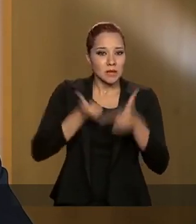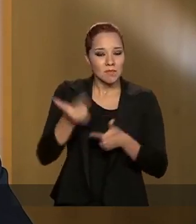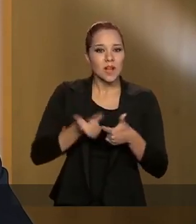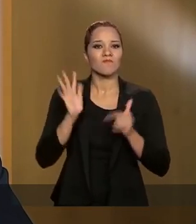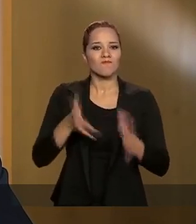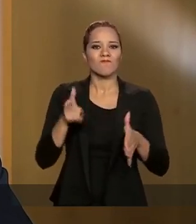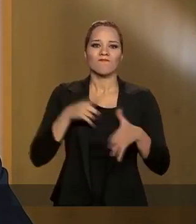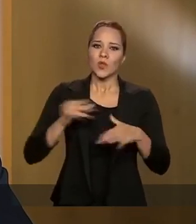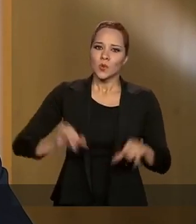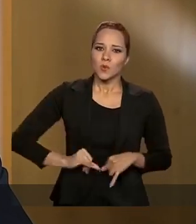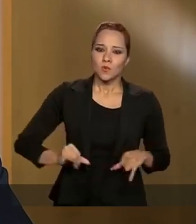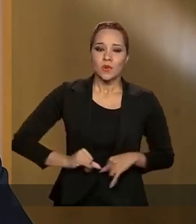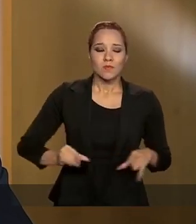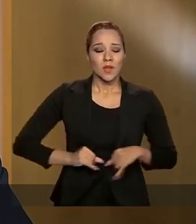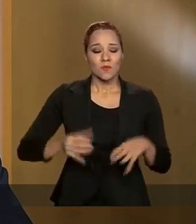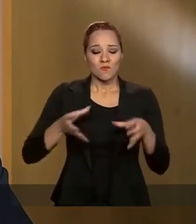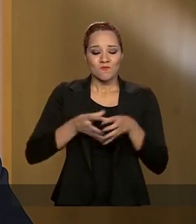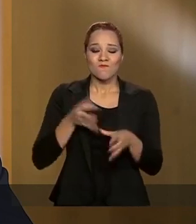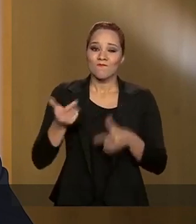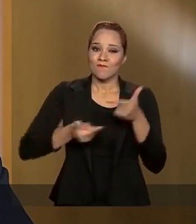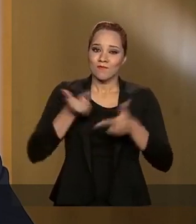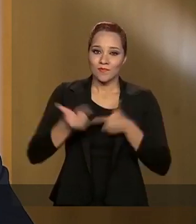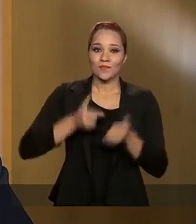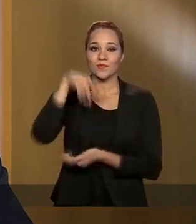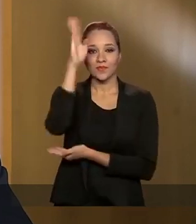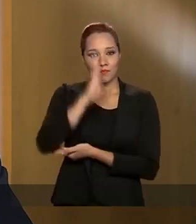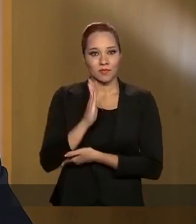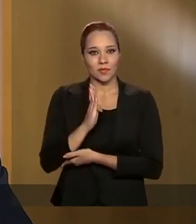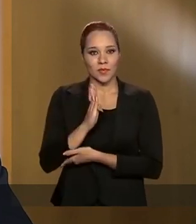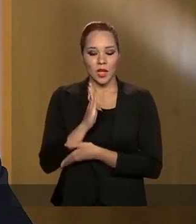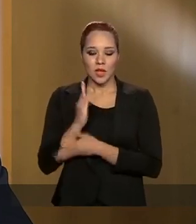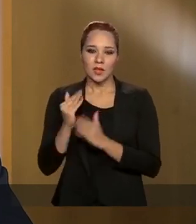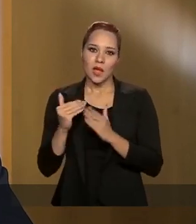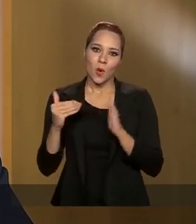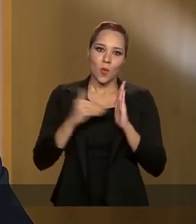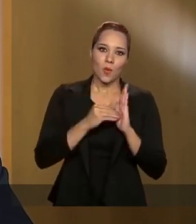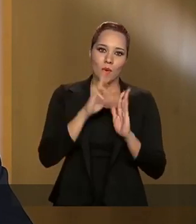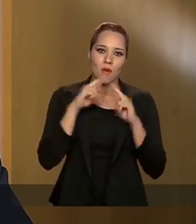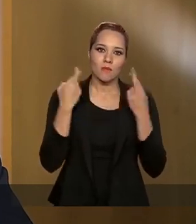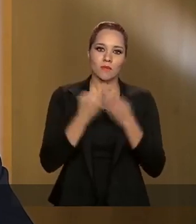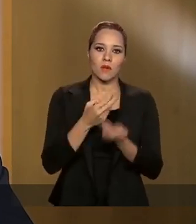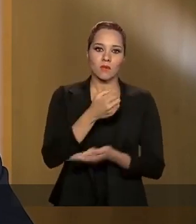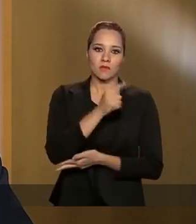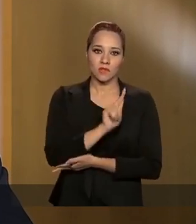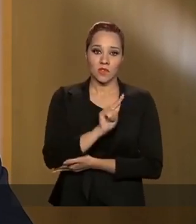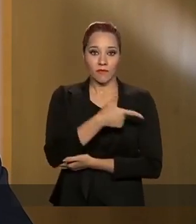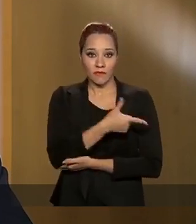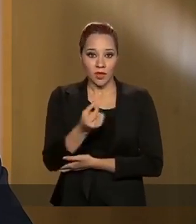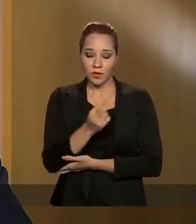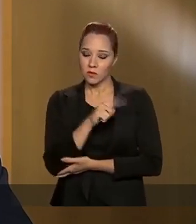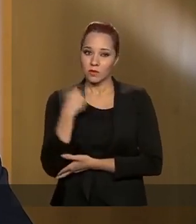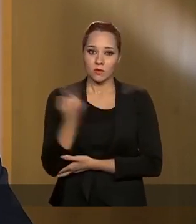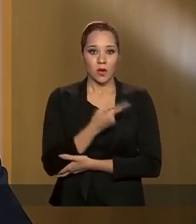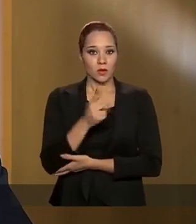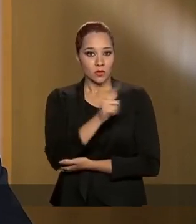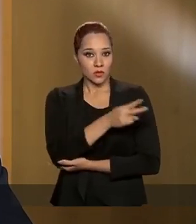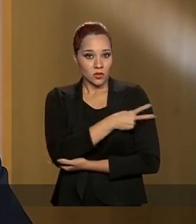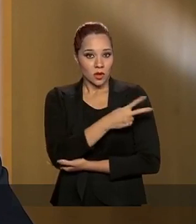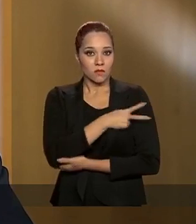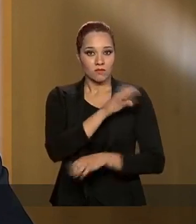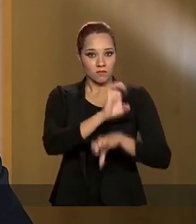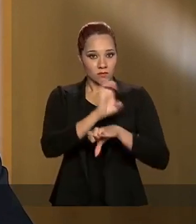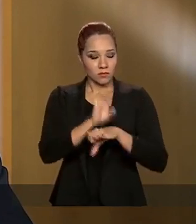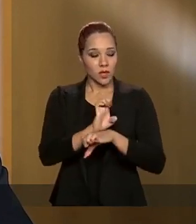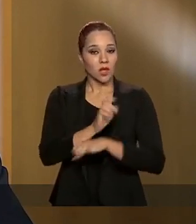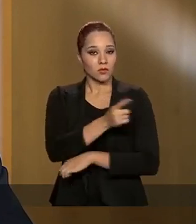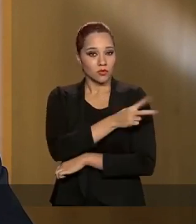sofrimento para os trabalhadores brasileiros. Na última reunião do G20, nós, os chefes de Estado e de governo,